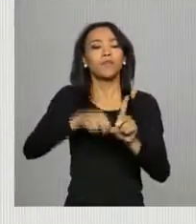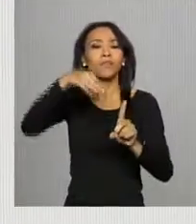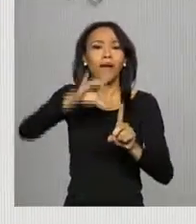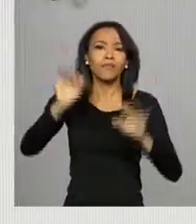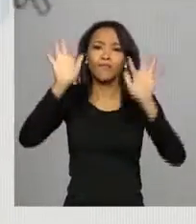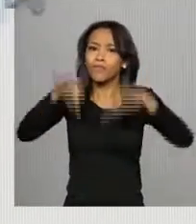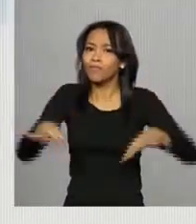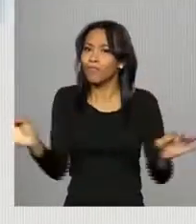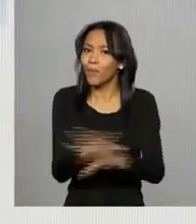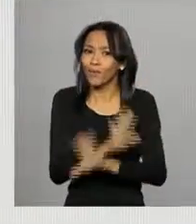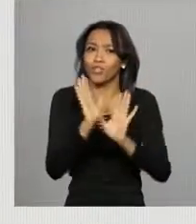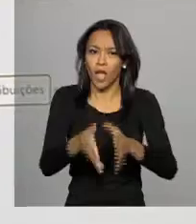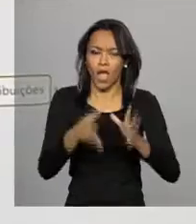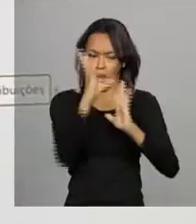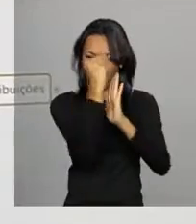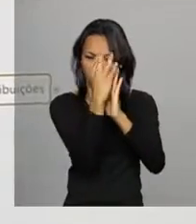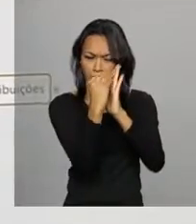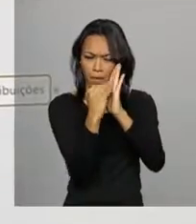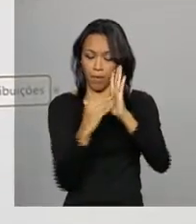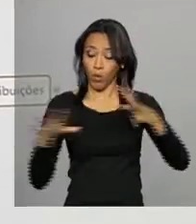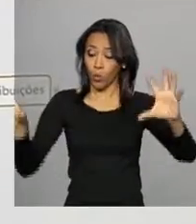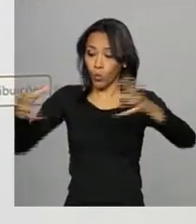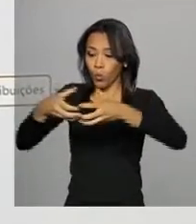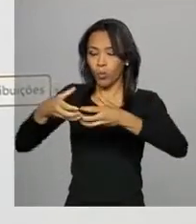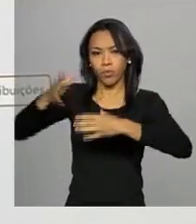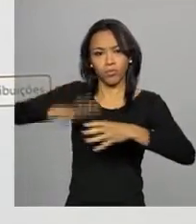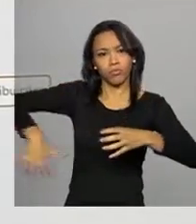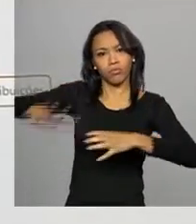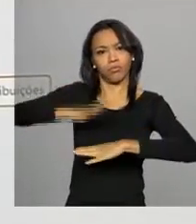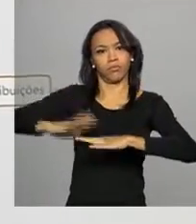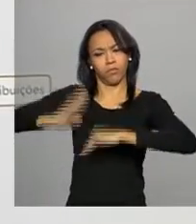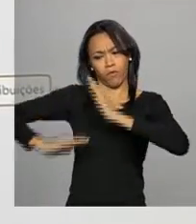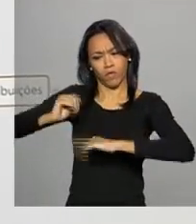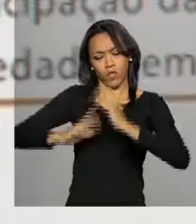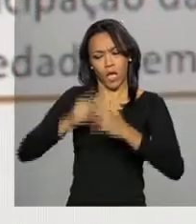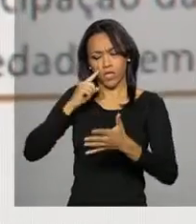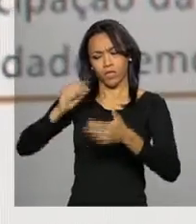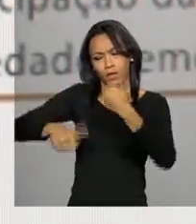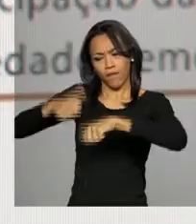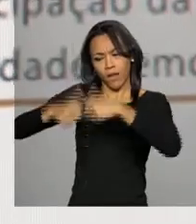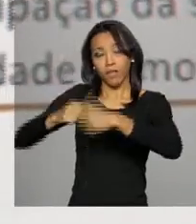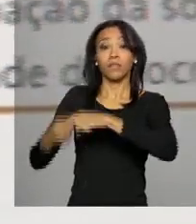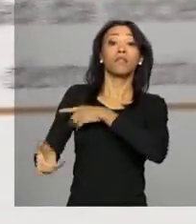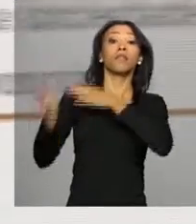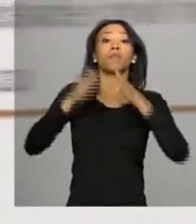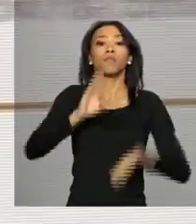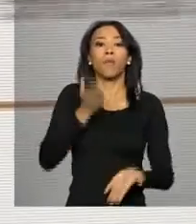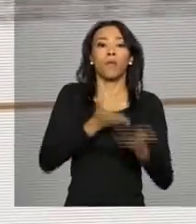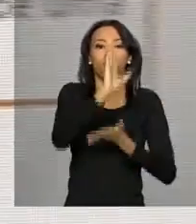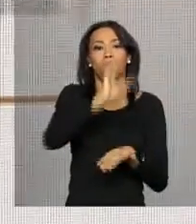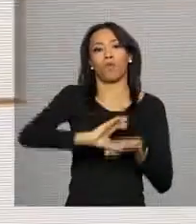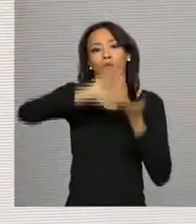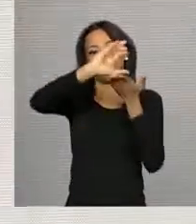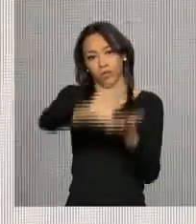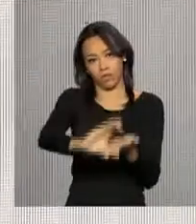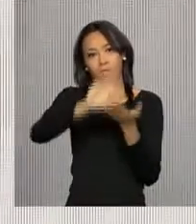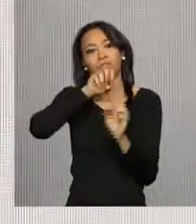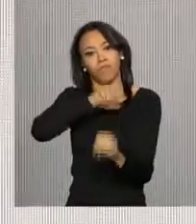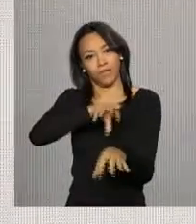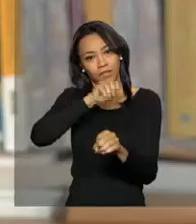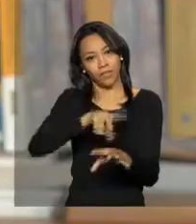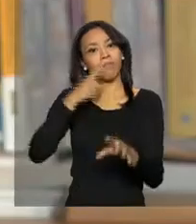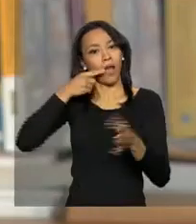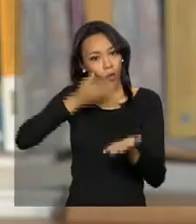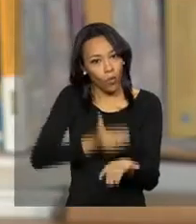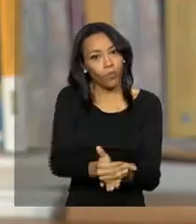Todo o conteúdo vai ser analisado por um grupo de trabalho e precisa ser aprovado pelo Conselho Nacional de Educação para passar a